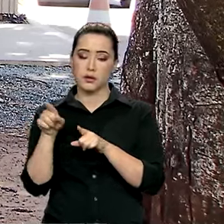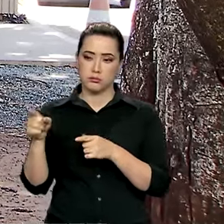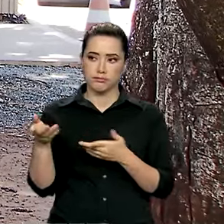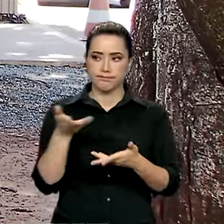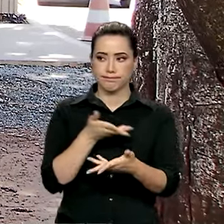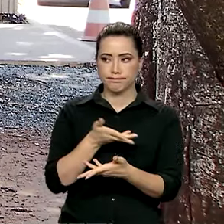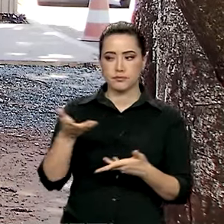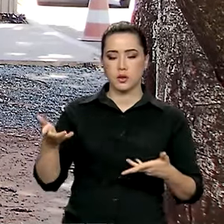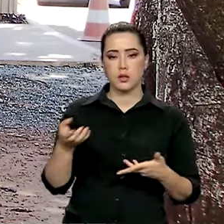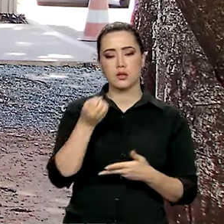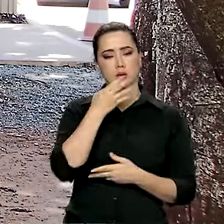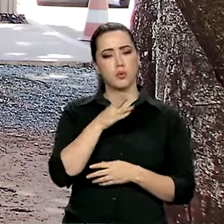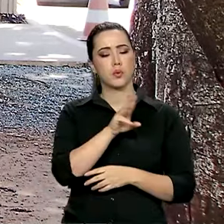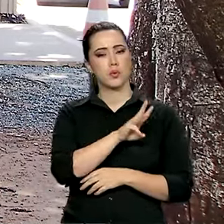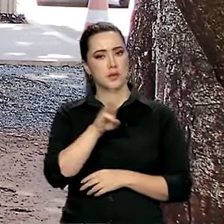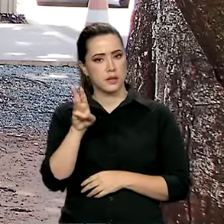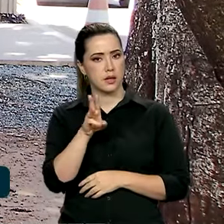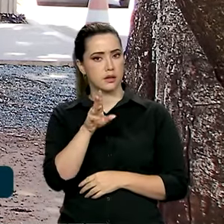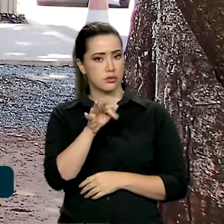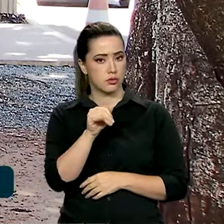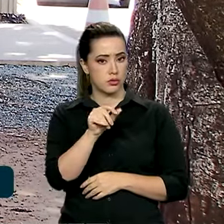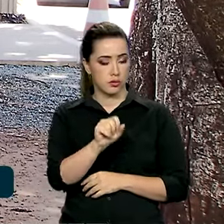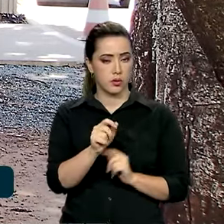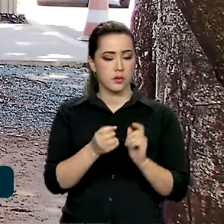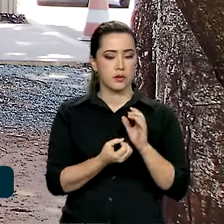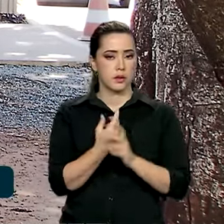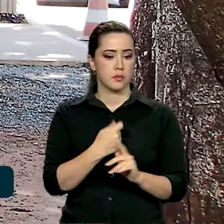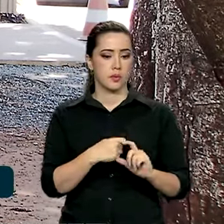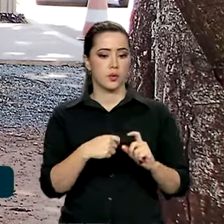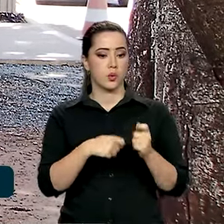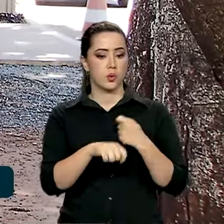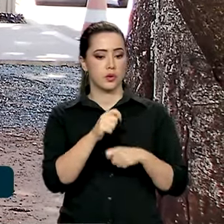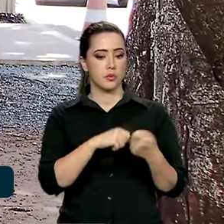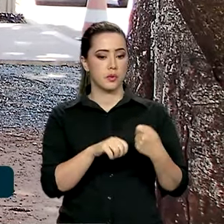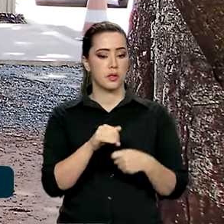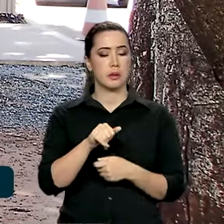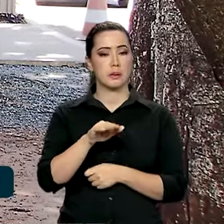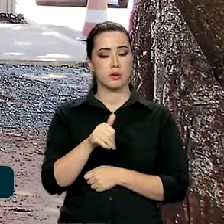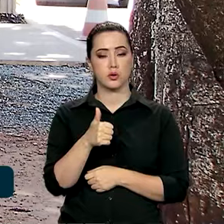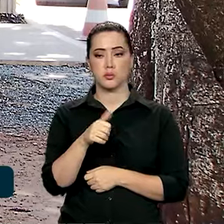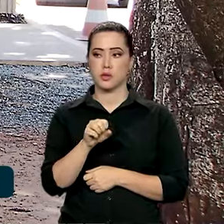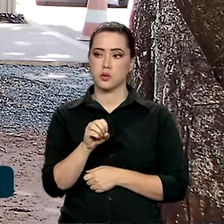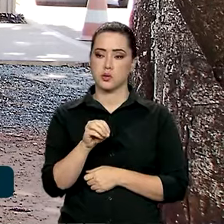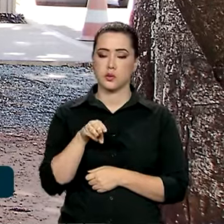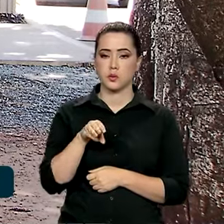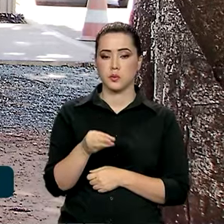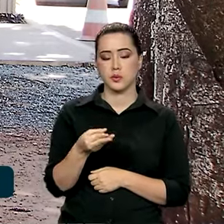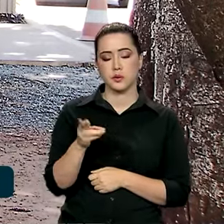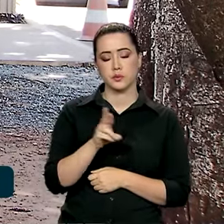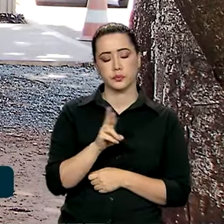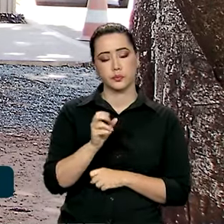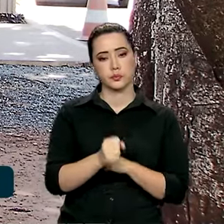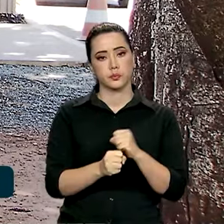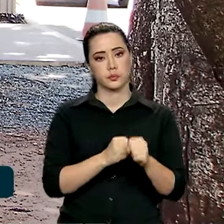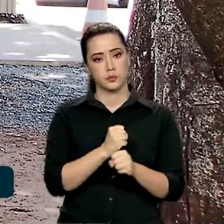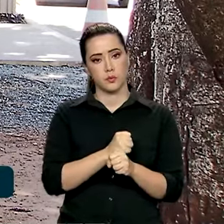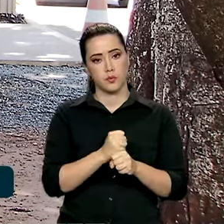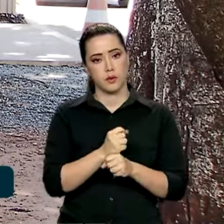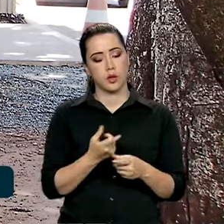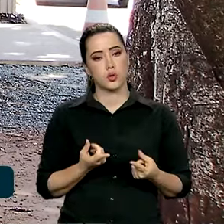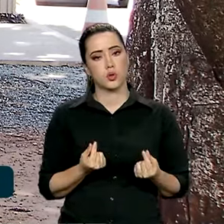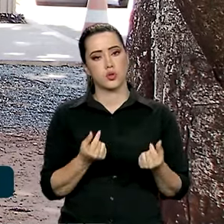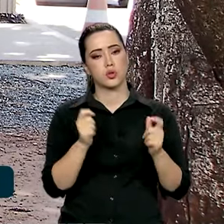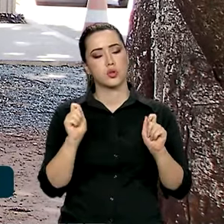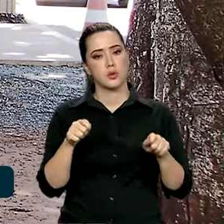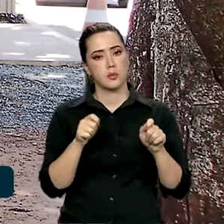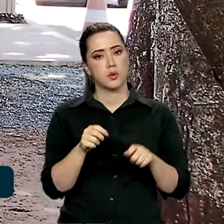FGTS vai gerar uma economia aos cofres públicos de 180 milhões de reais por ano. Recursos que